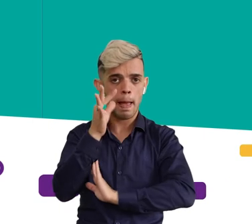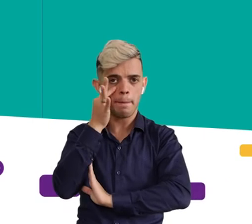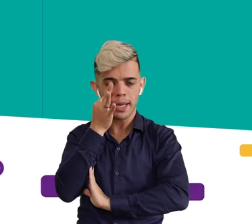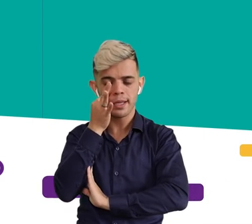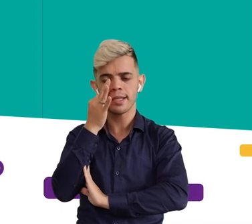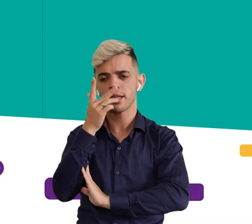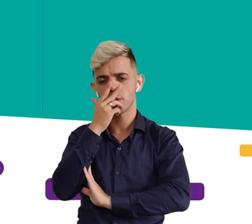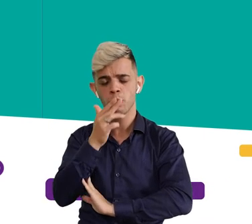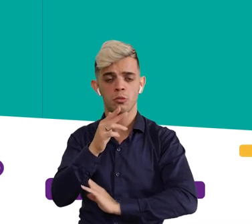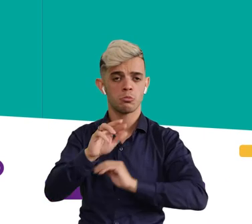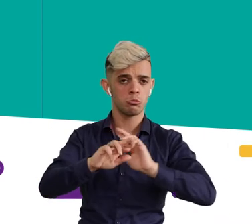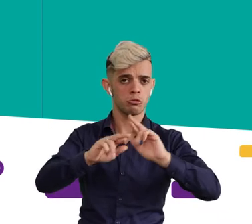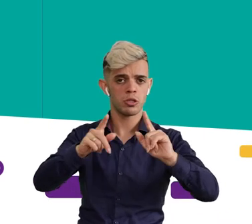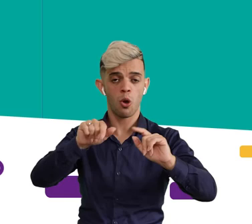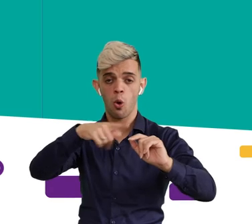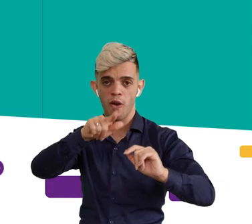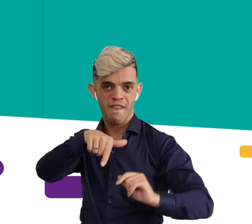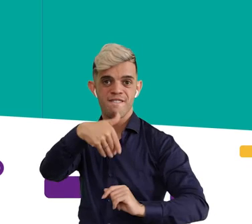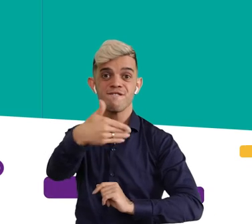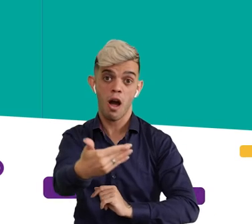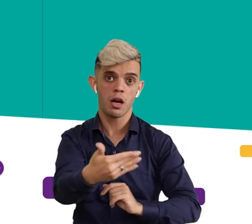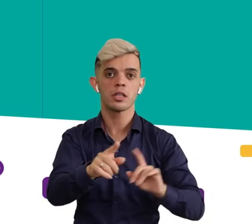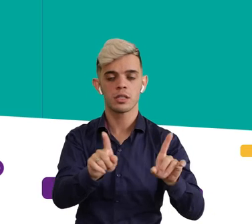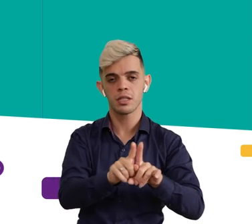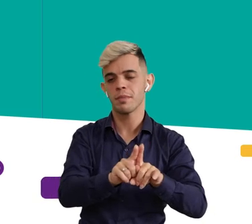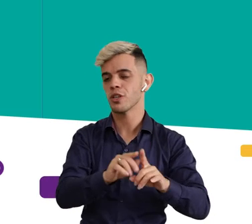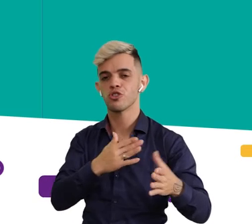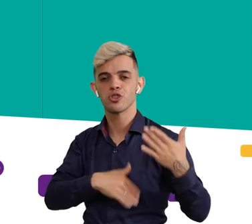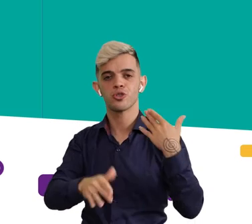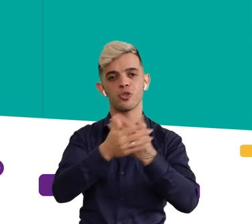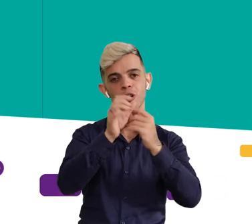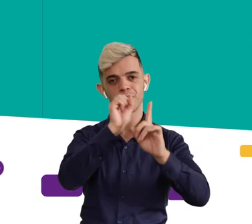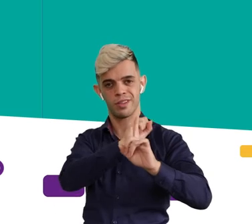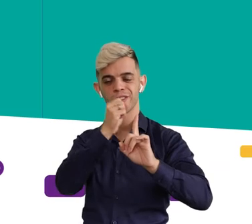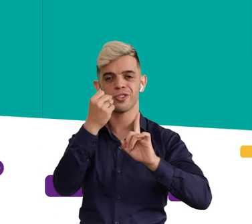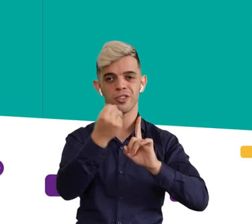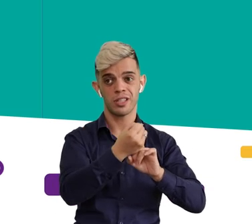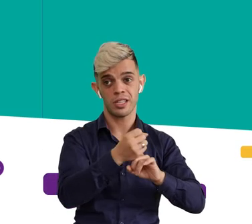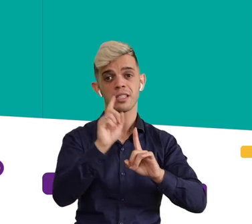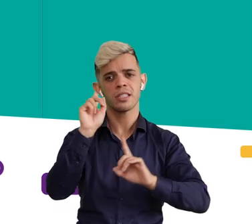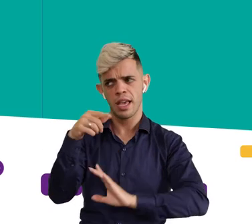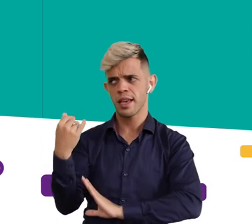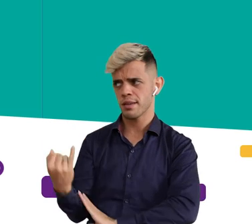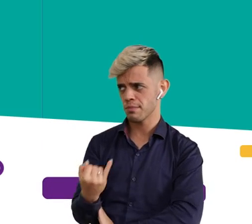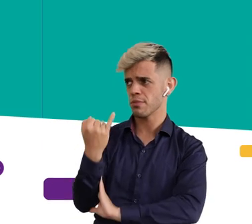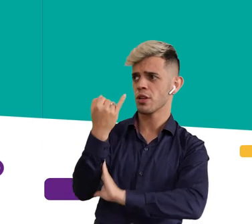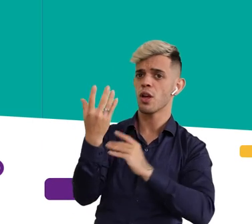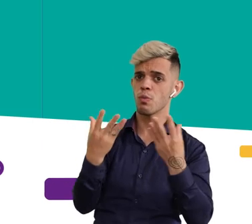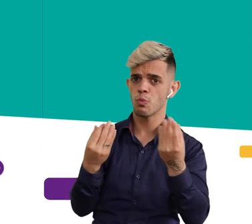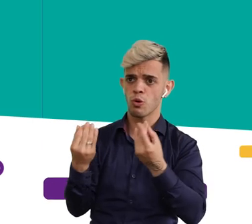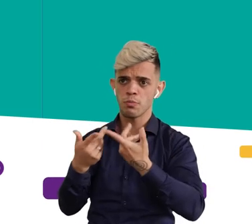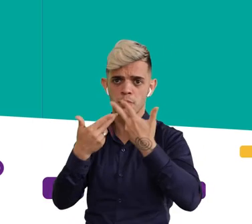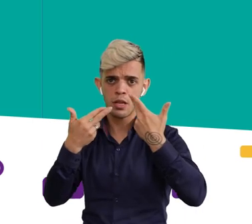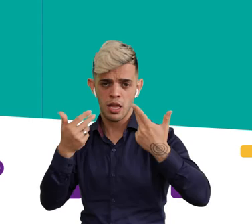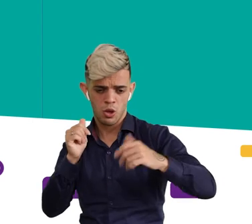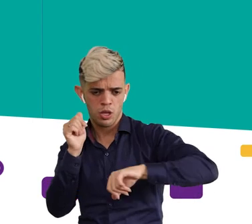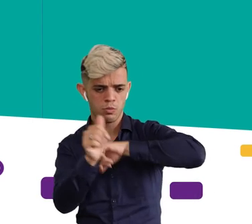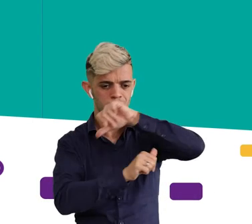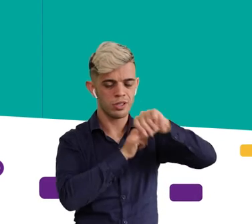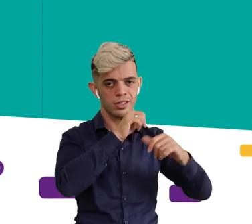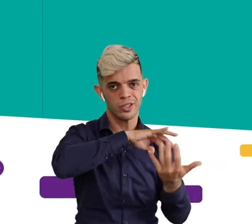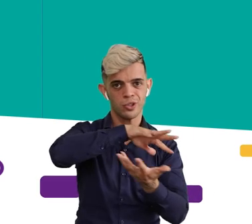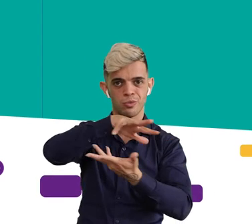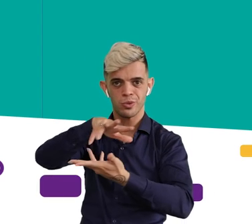mundo ali, de onde ela está, ou mesmo do mundo expandido, de toda uma sociedade. E muito